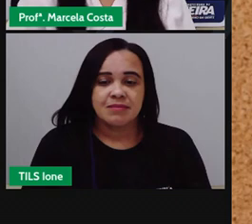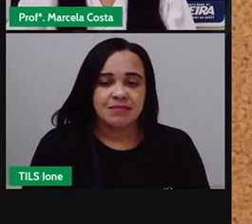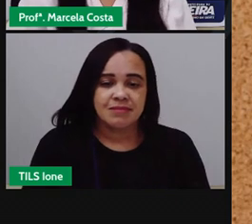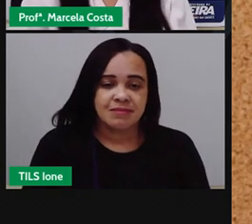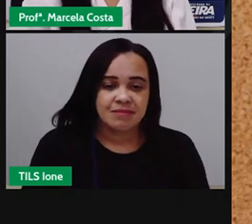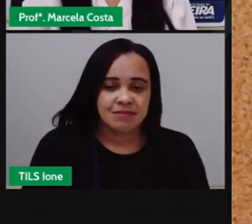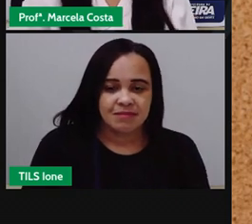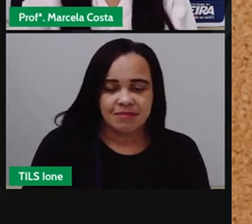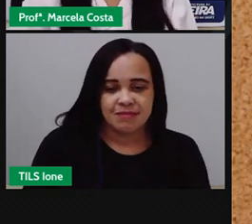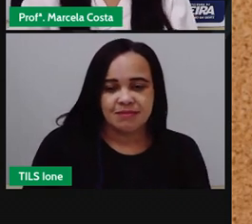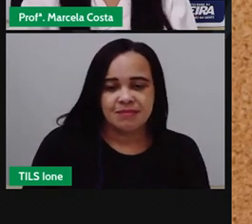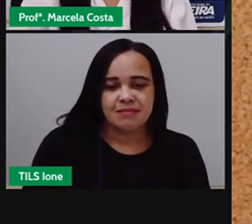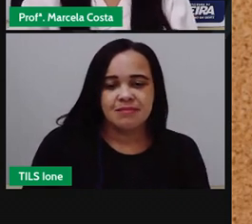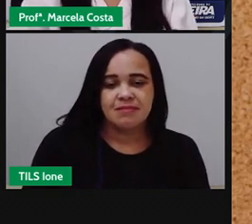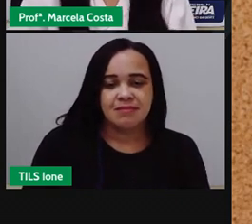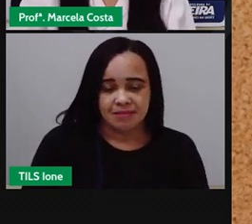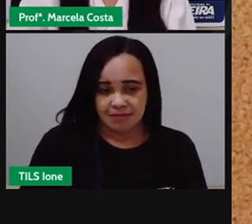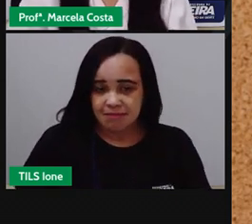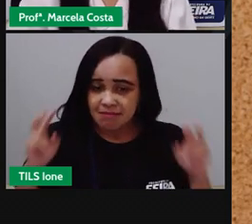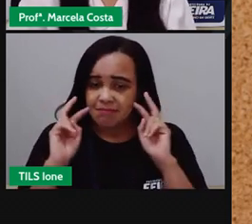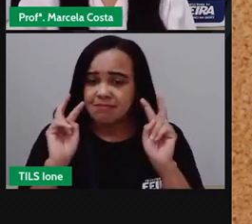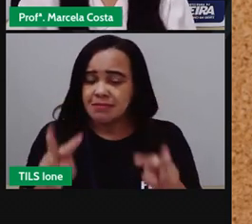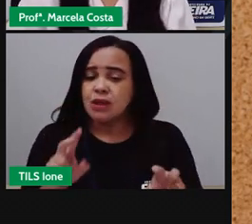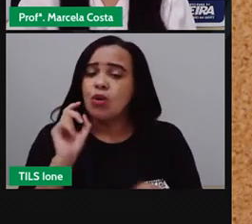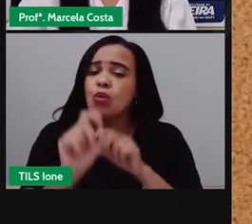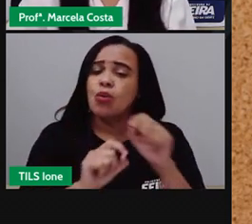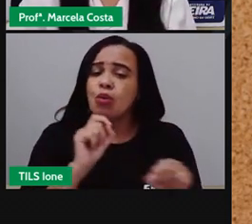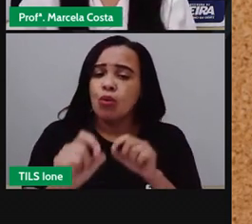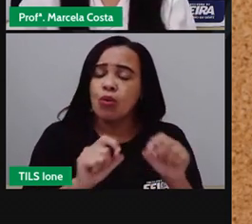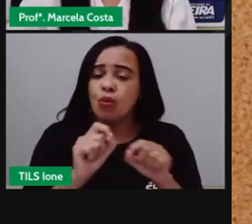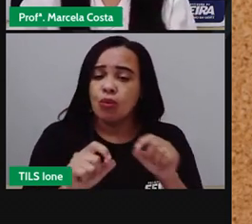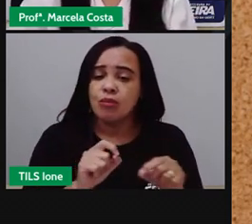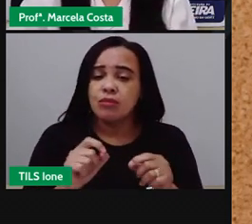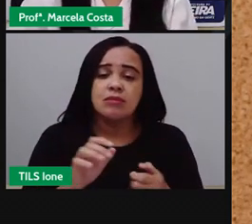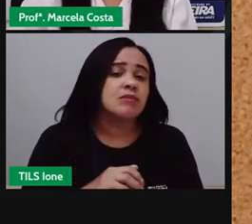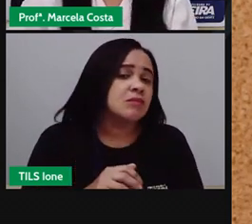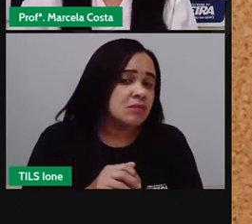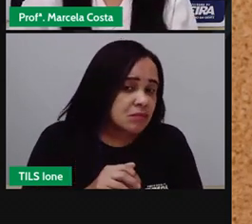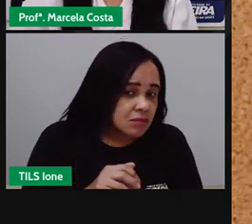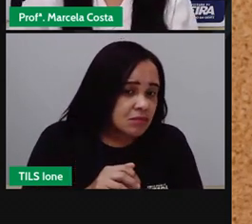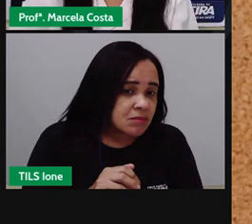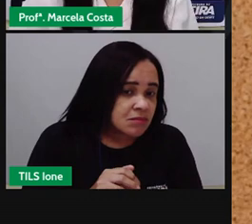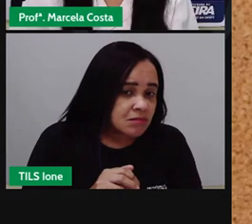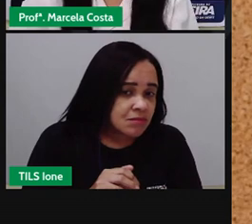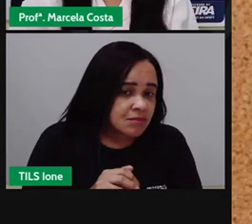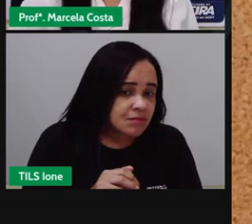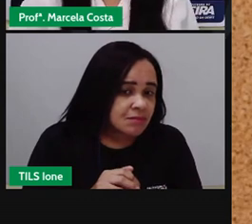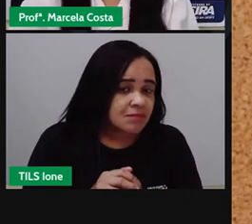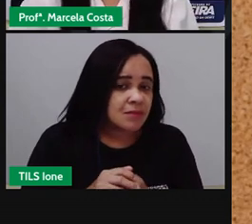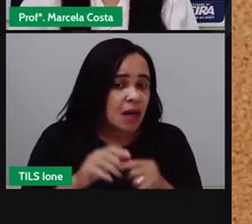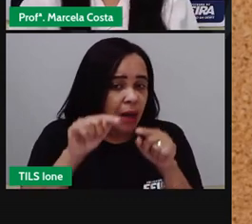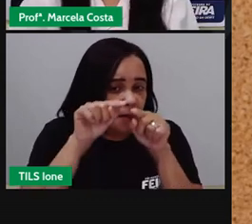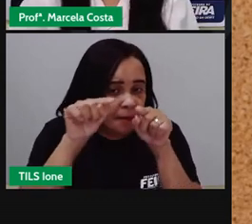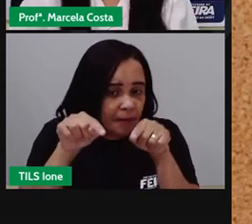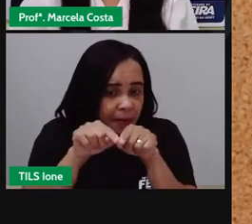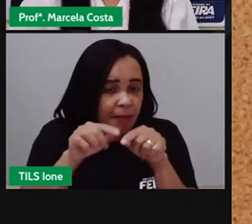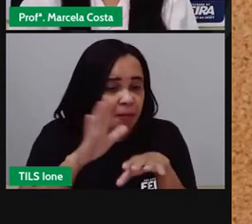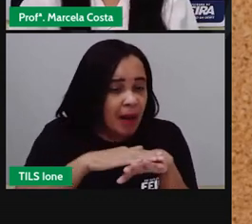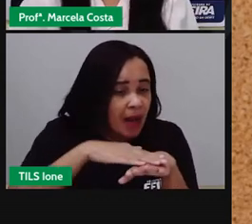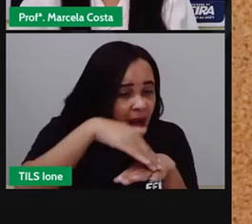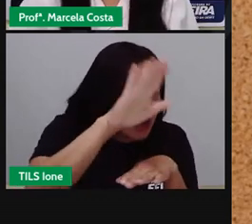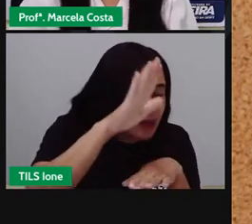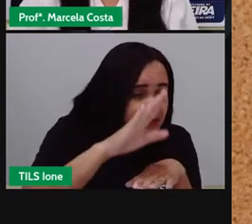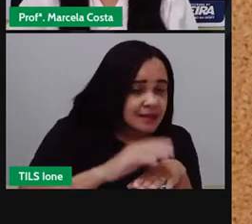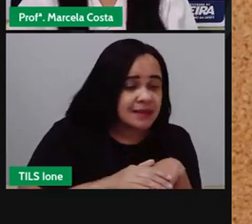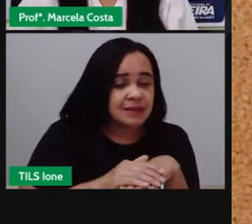vocês podem observar pelas barras vendo que cada barra vem aqui